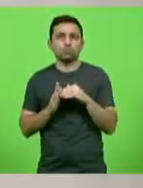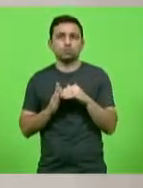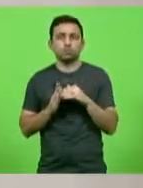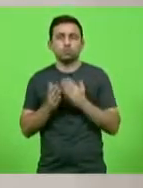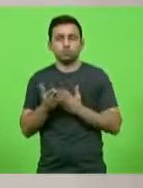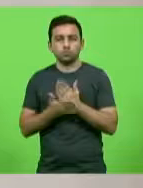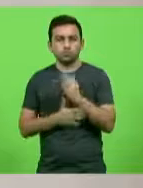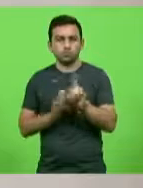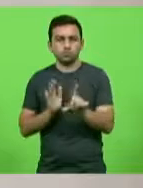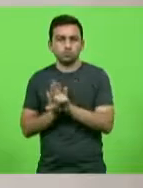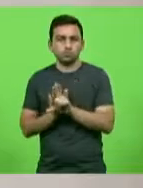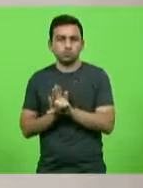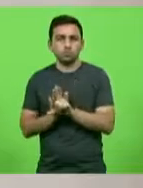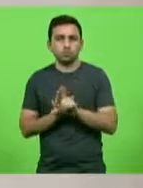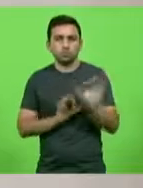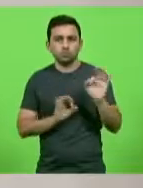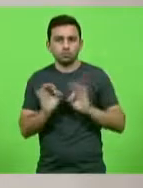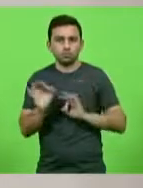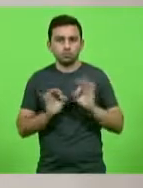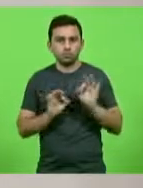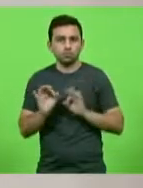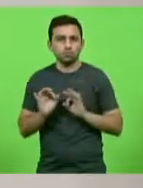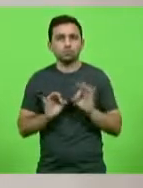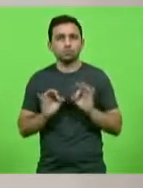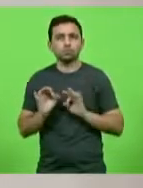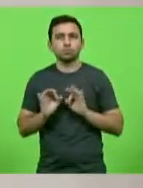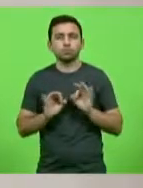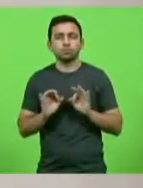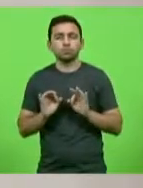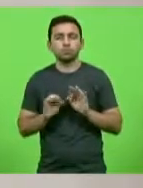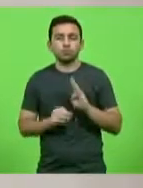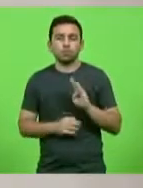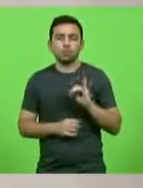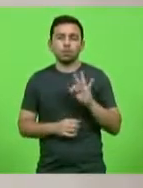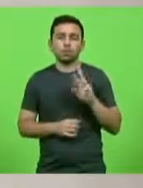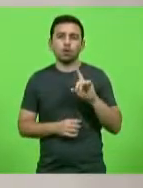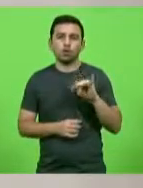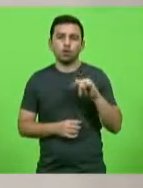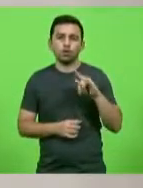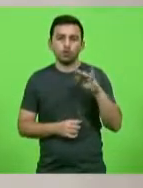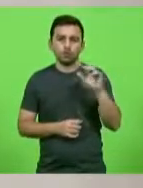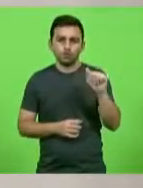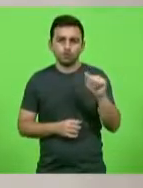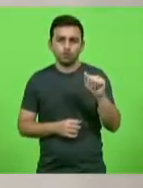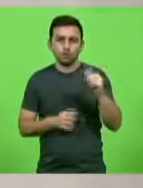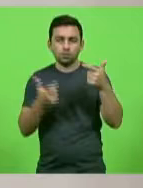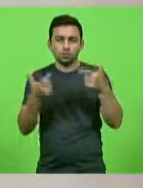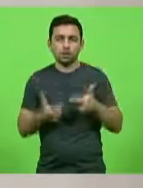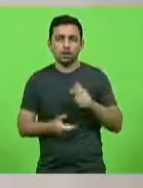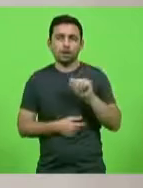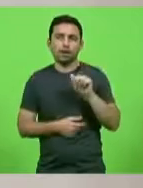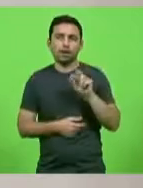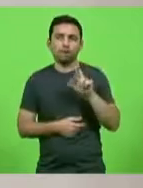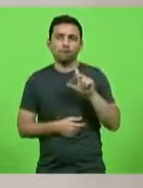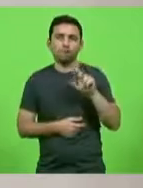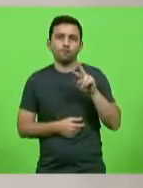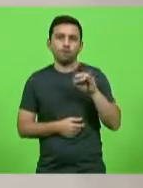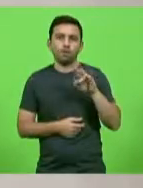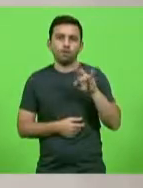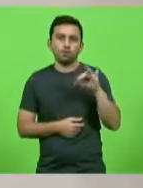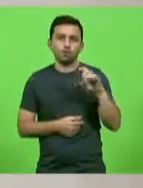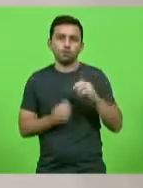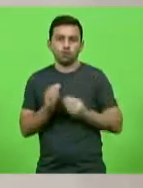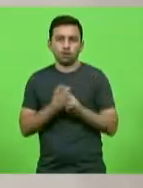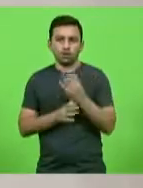recategoriza a Reserva Biológica Marinha de Arvoredo. Criado pelo decreto número 99